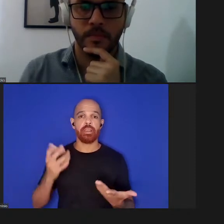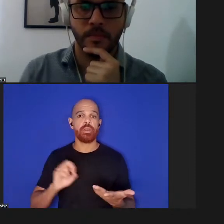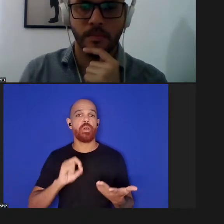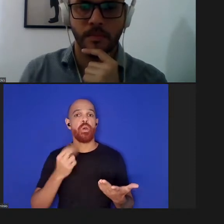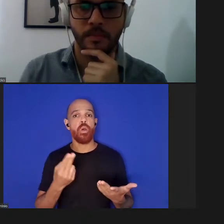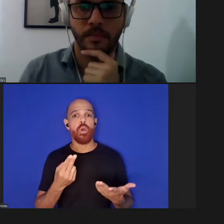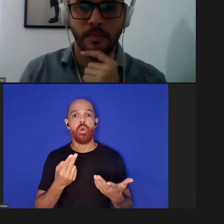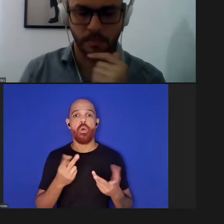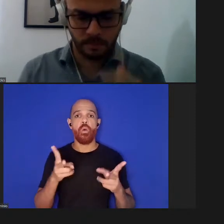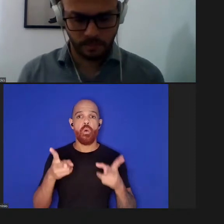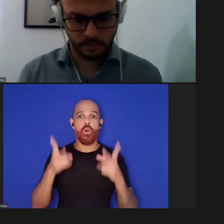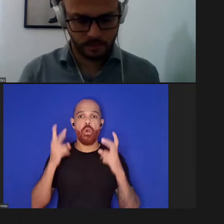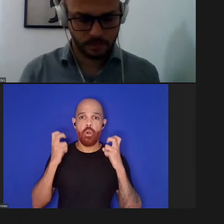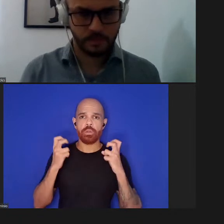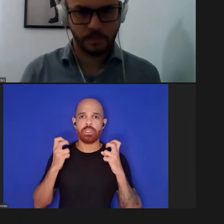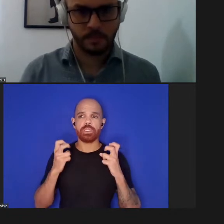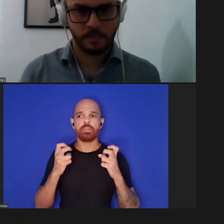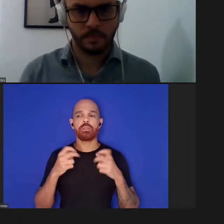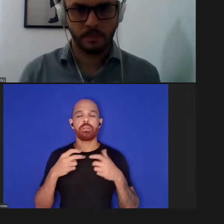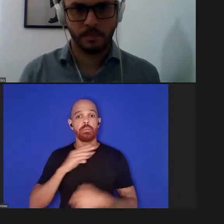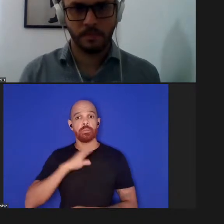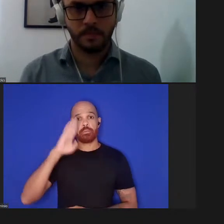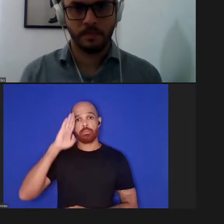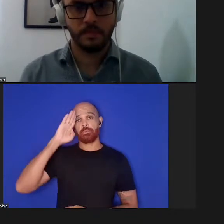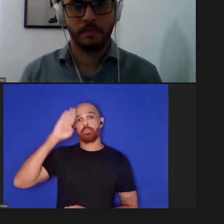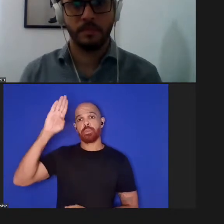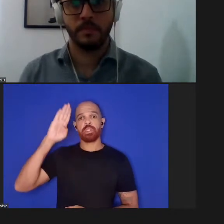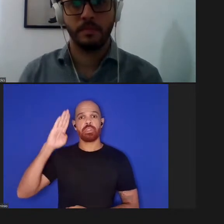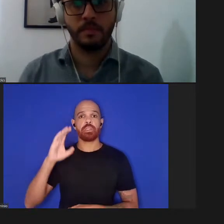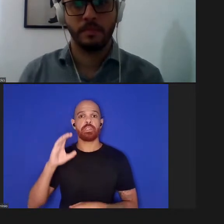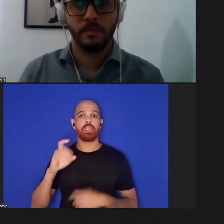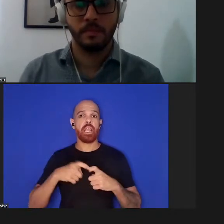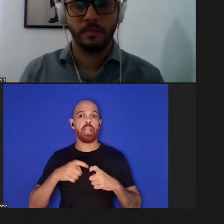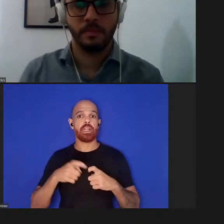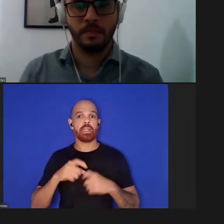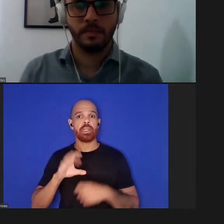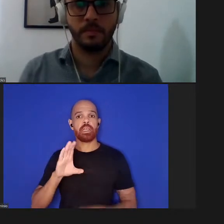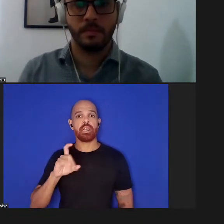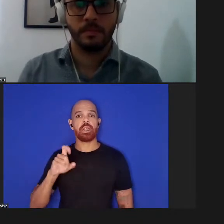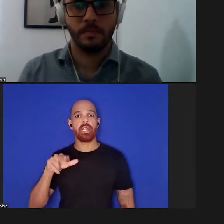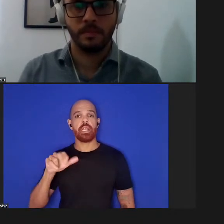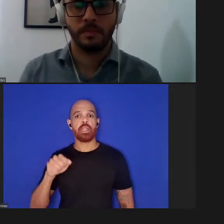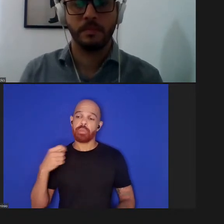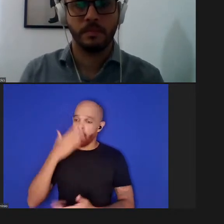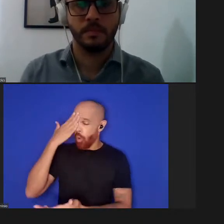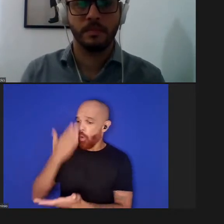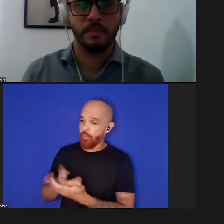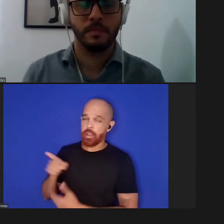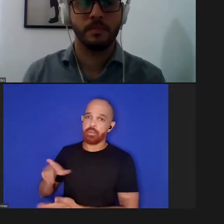observacionais principalmente a observação clínica temos que confiar nas pessoas que estão publicando os dados